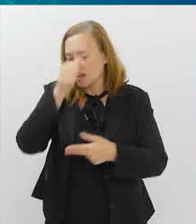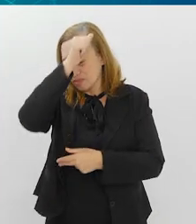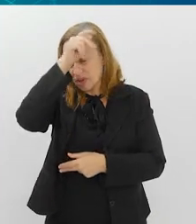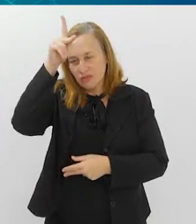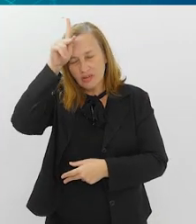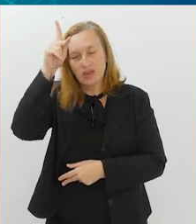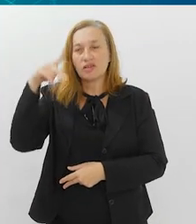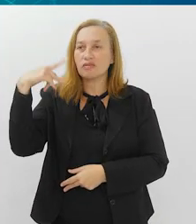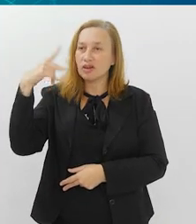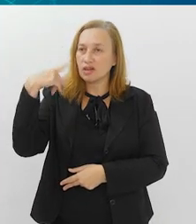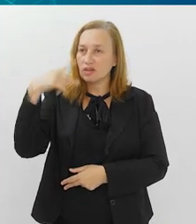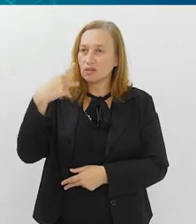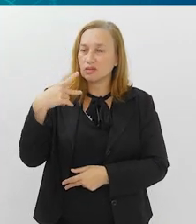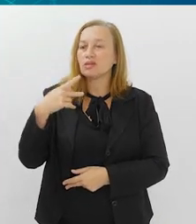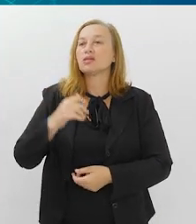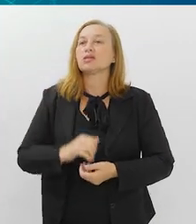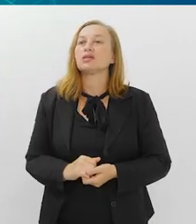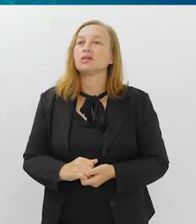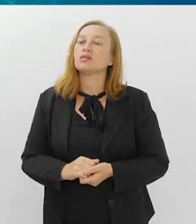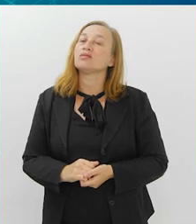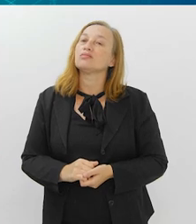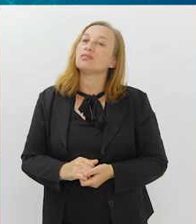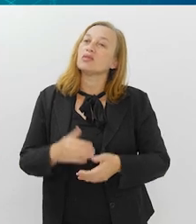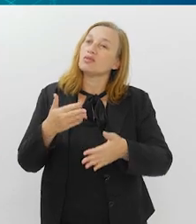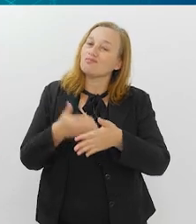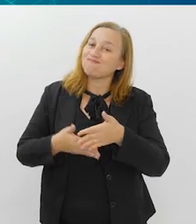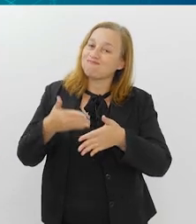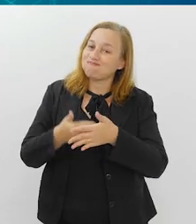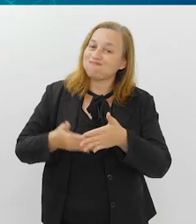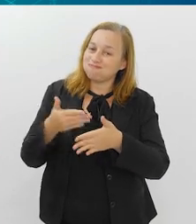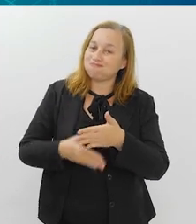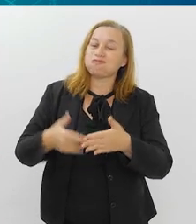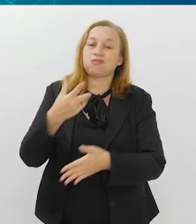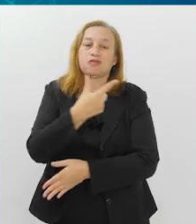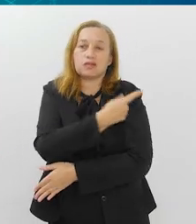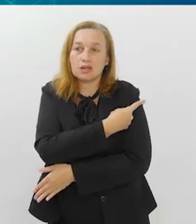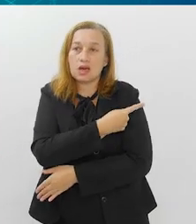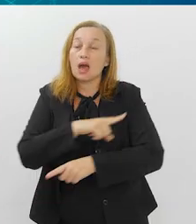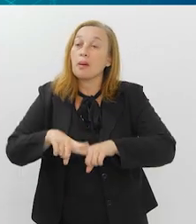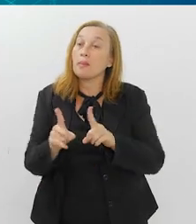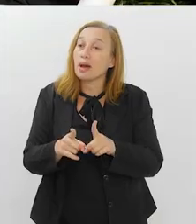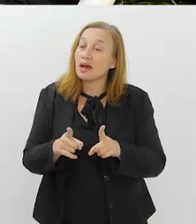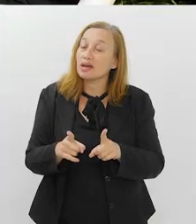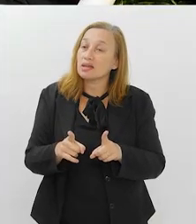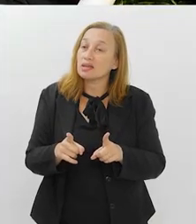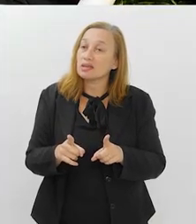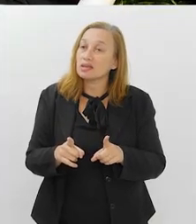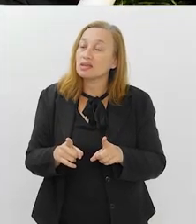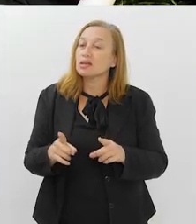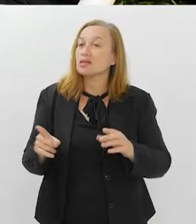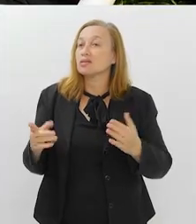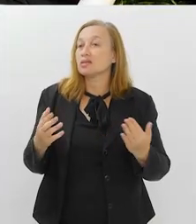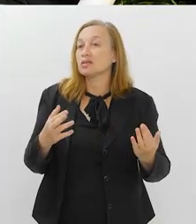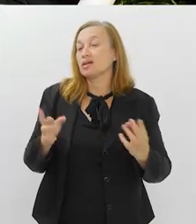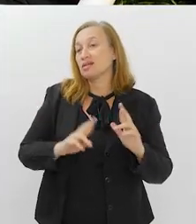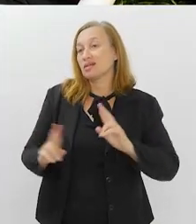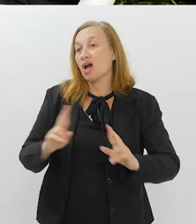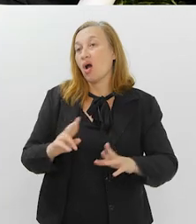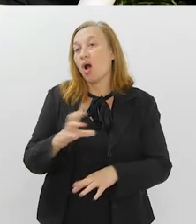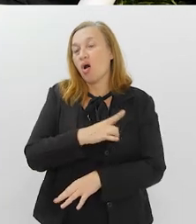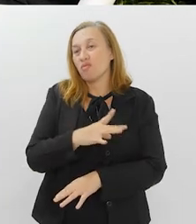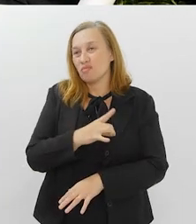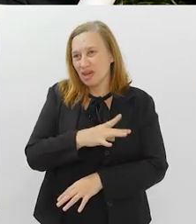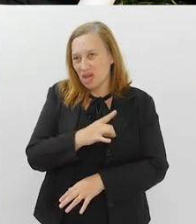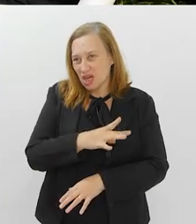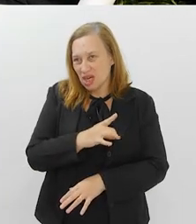prefeitos, muitos vereadores ainda têm muita restrição à vacinação, mas assim, eu também associo isso ao